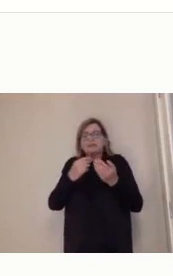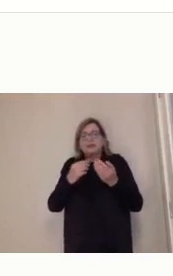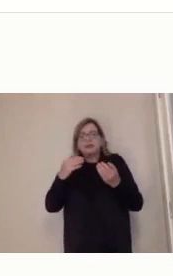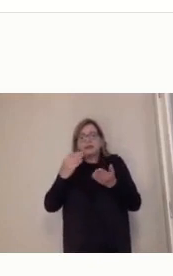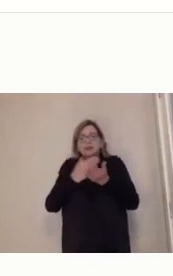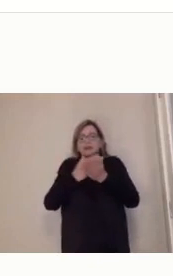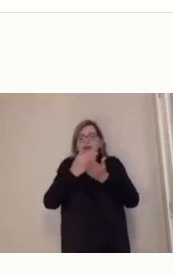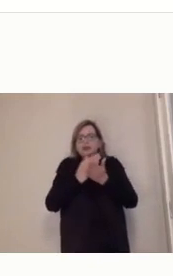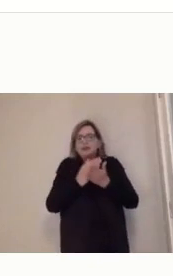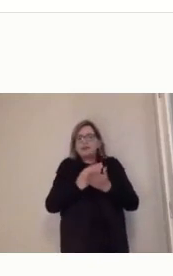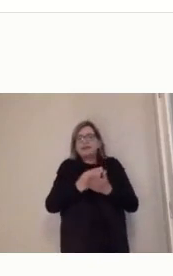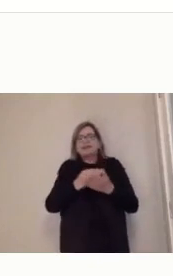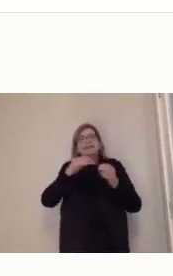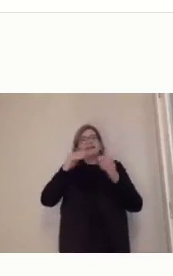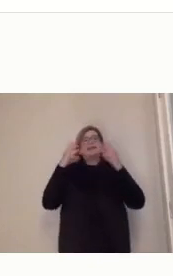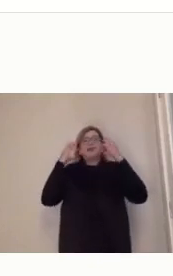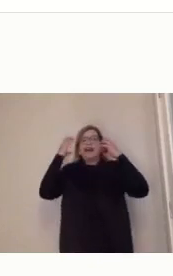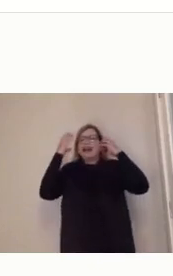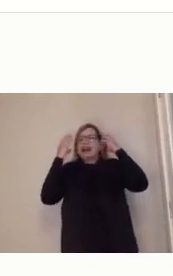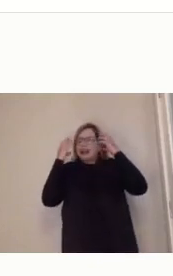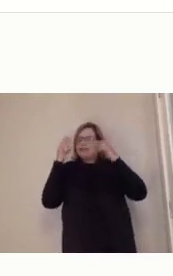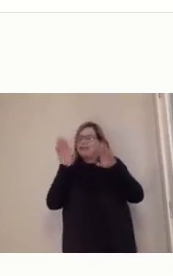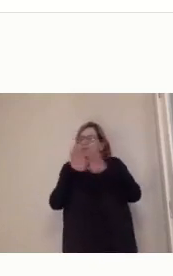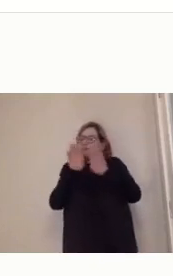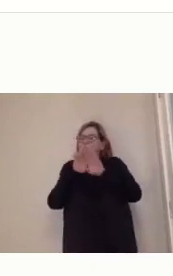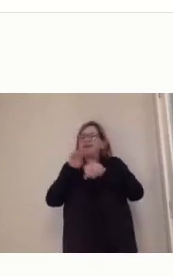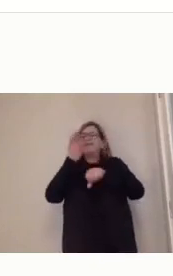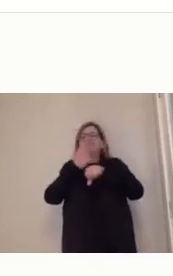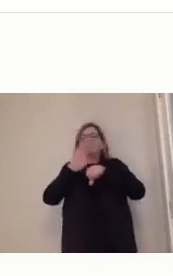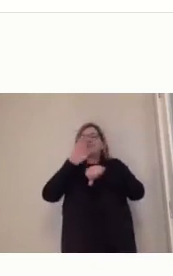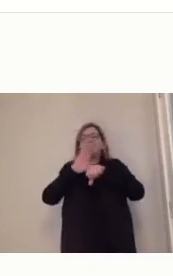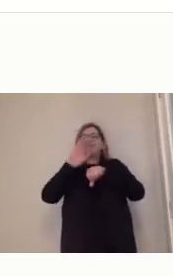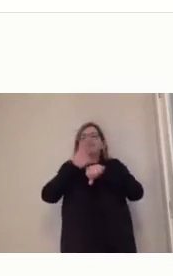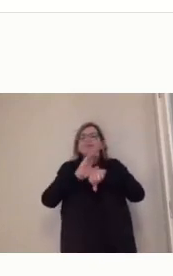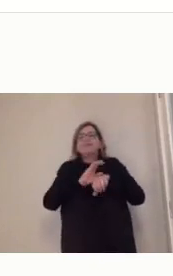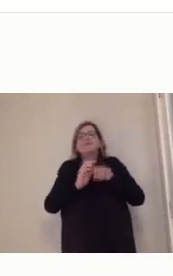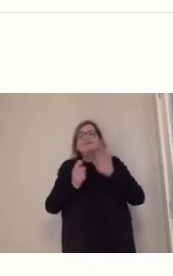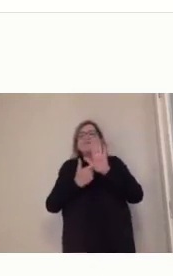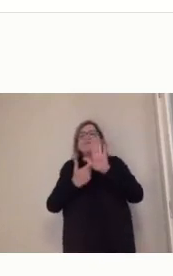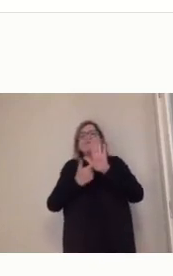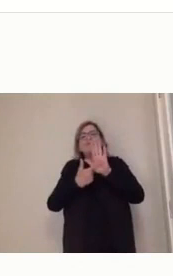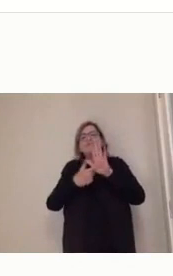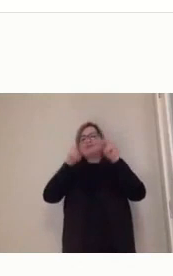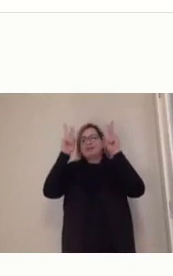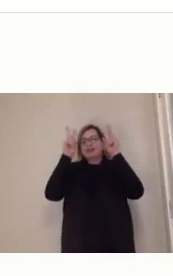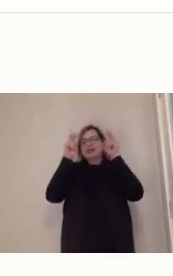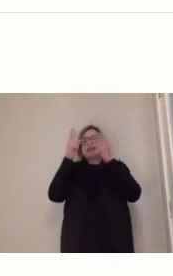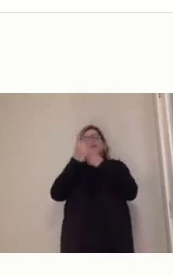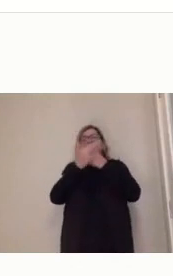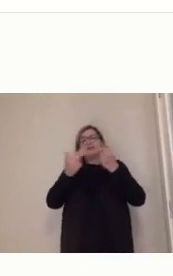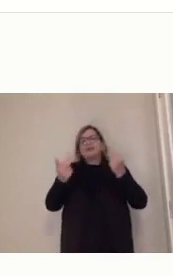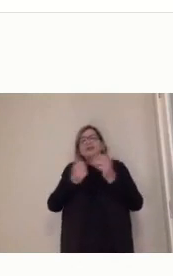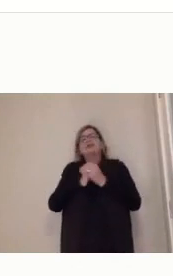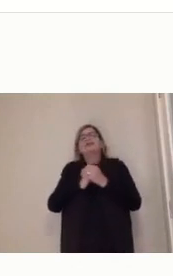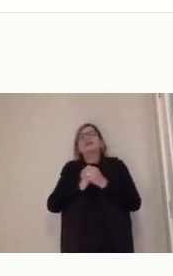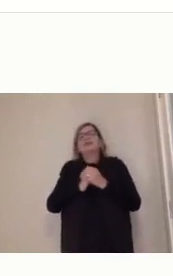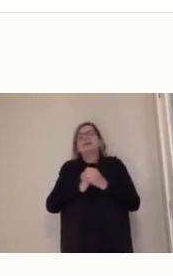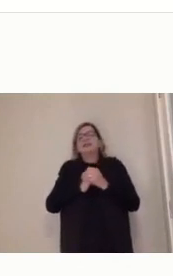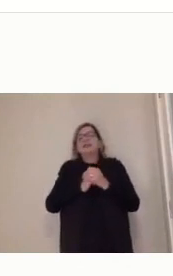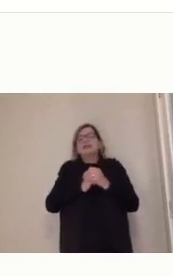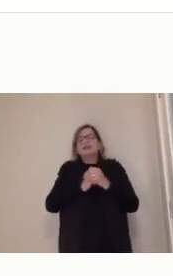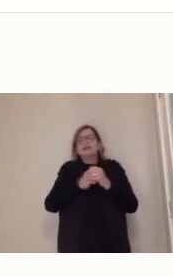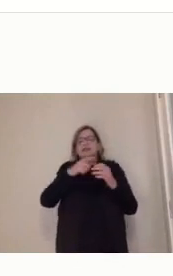Agregando isso. Então, a gente vai ter em 39, primeiro, o Instituto Rádio Técnico Monitor, que existe até hoje, né? Se ele é